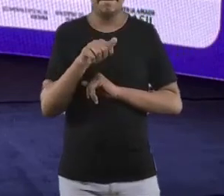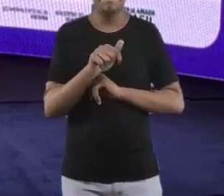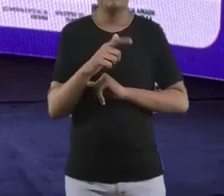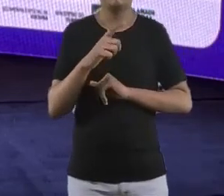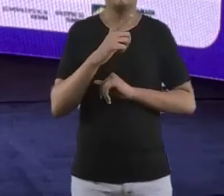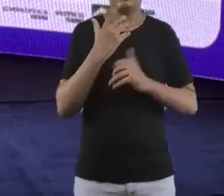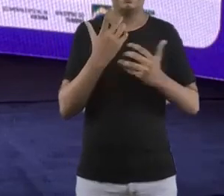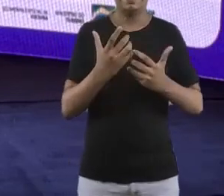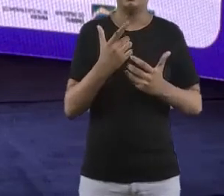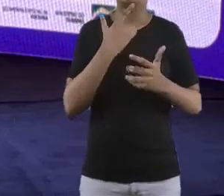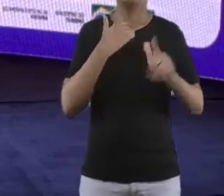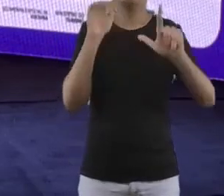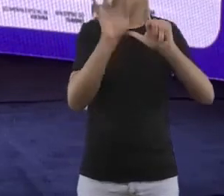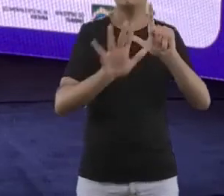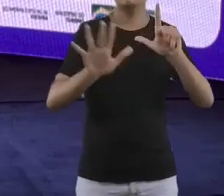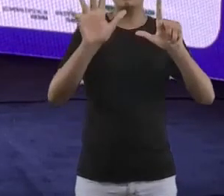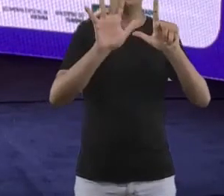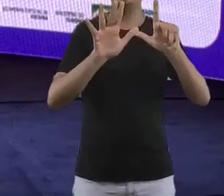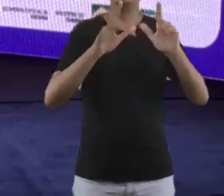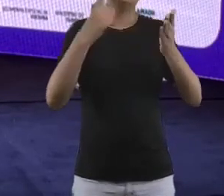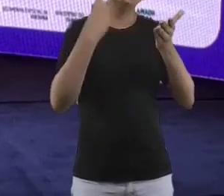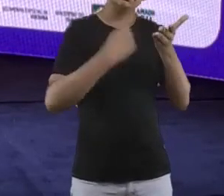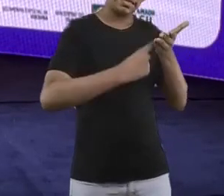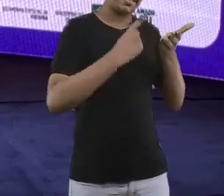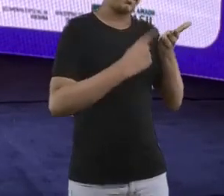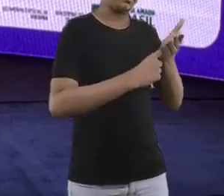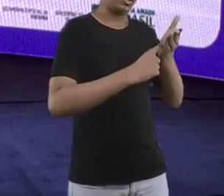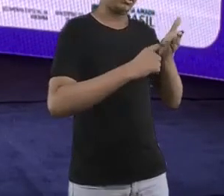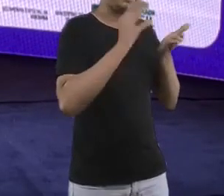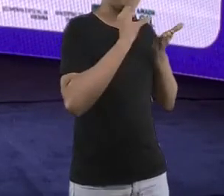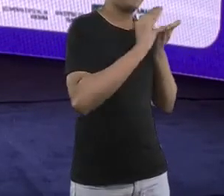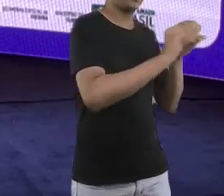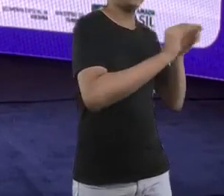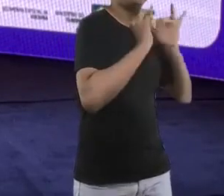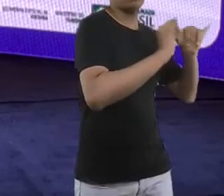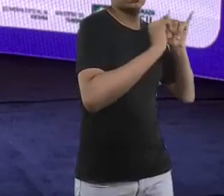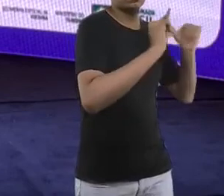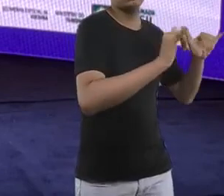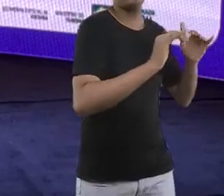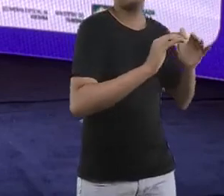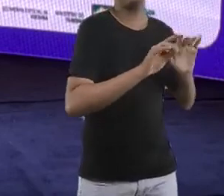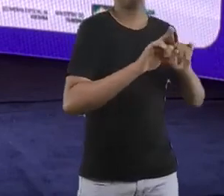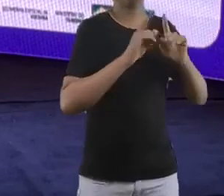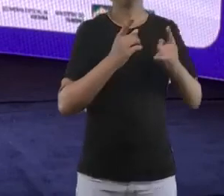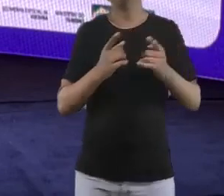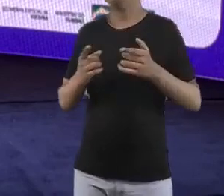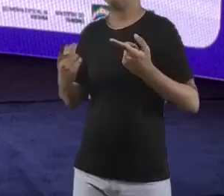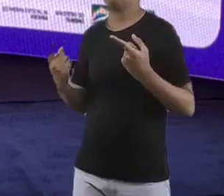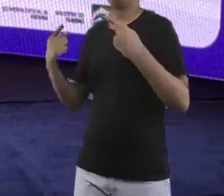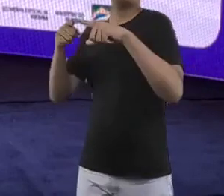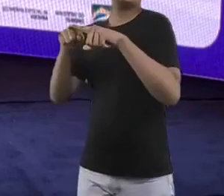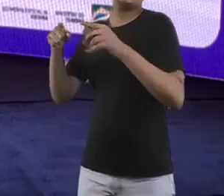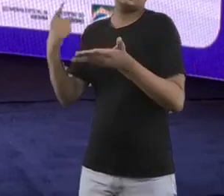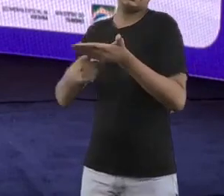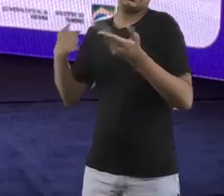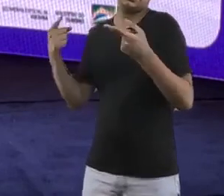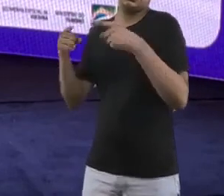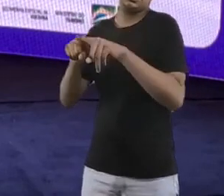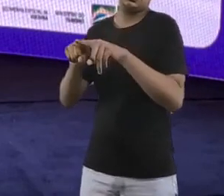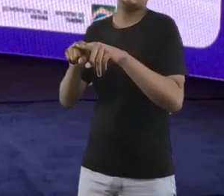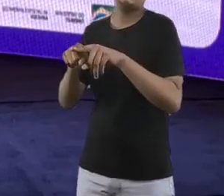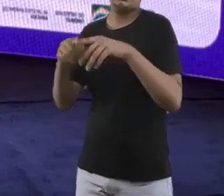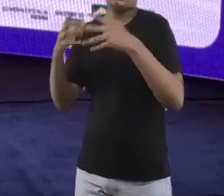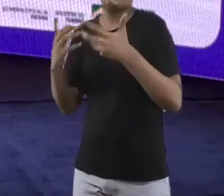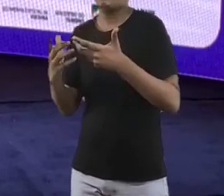quer garantir o investimento via lucro do produto, mas, claro, que a gente quer outros parceiros também para complementar essa ideia e também fazer parte dessa